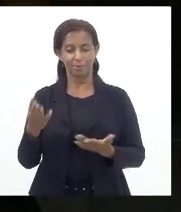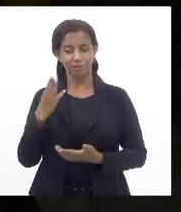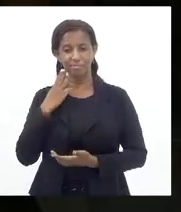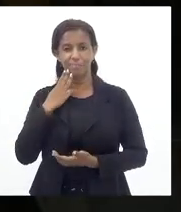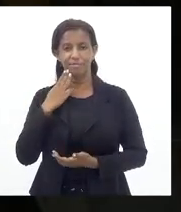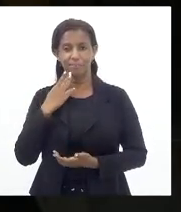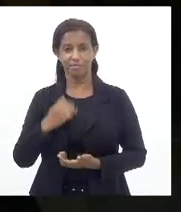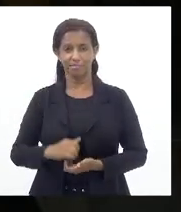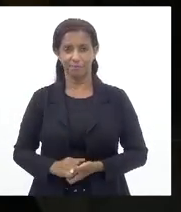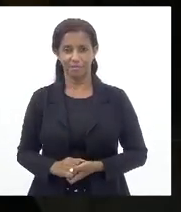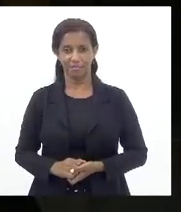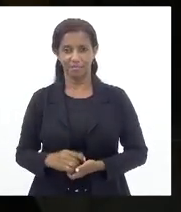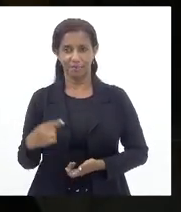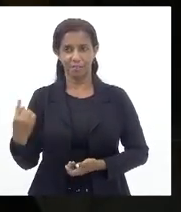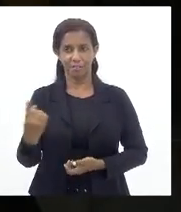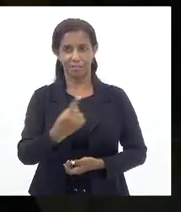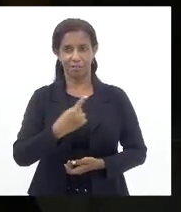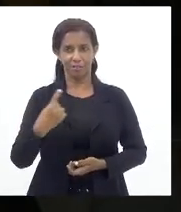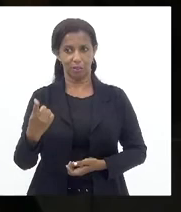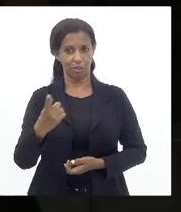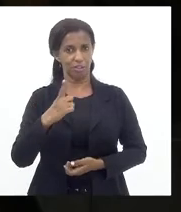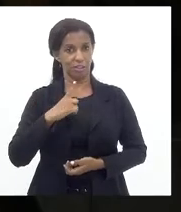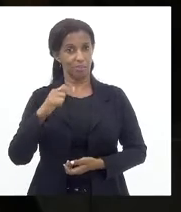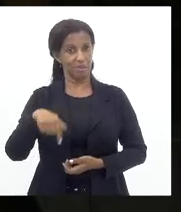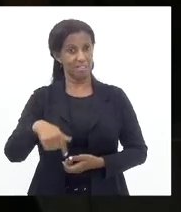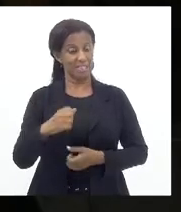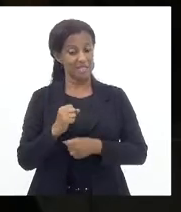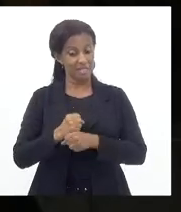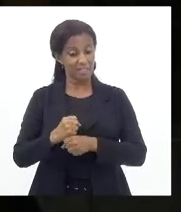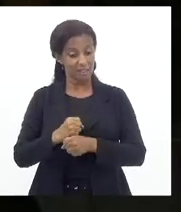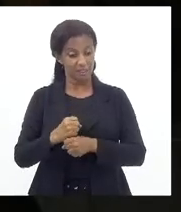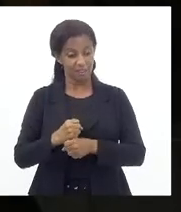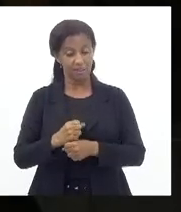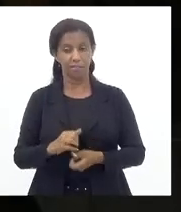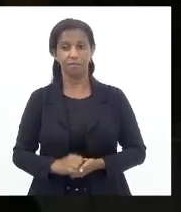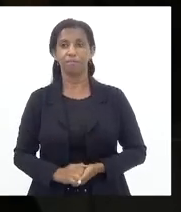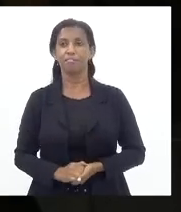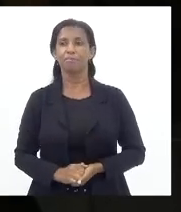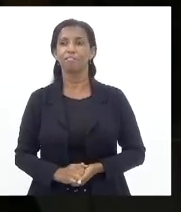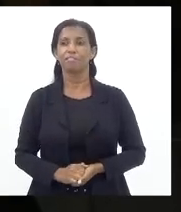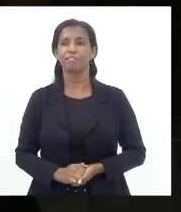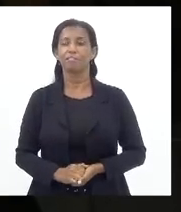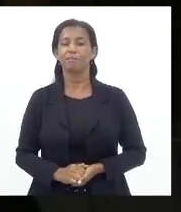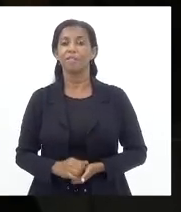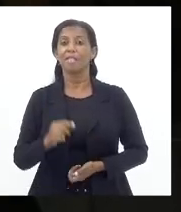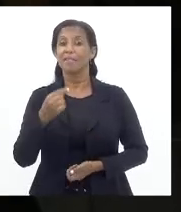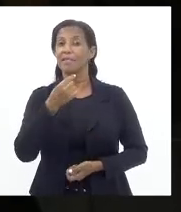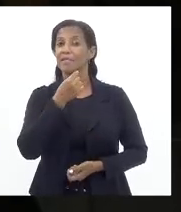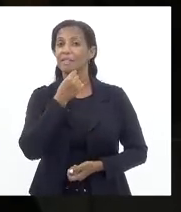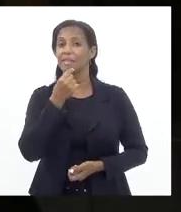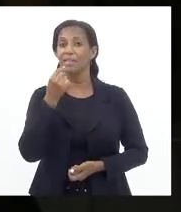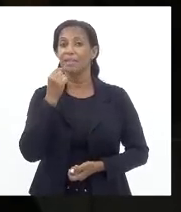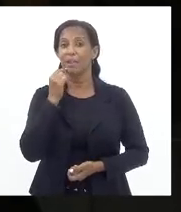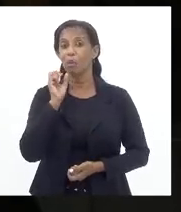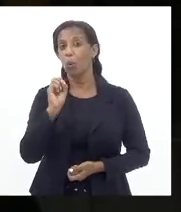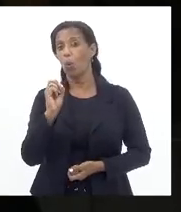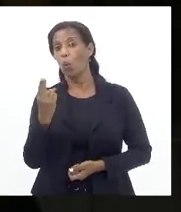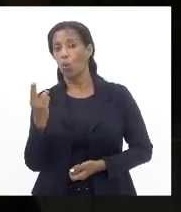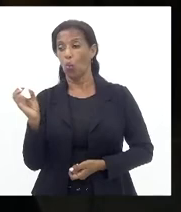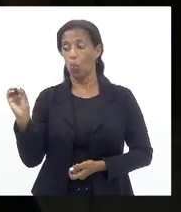Que nós temos Que esse ano Preferencialmente Setembro Outubro